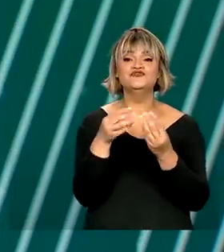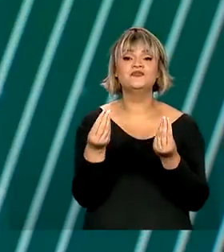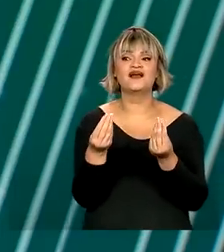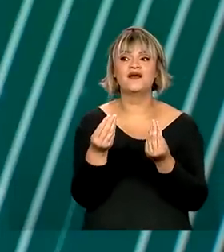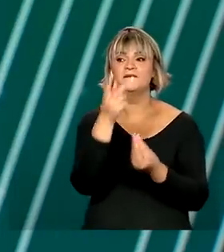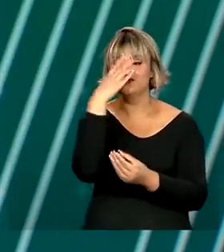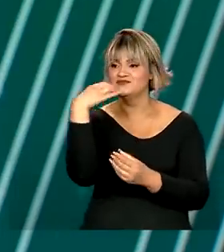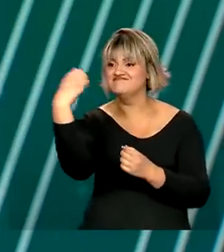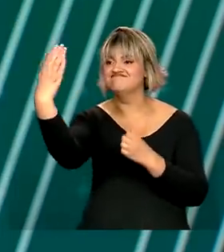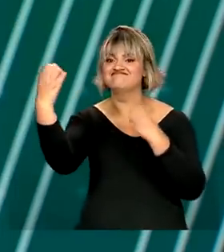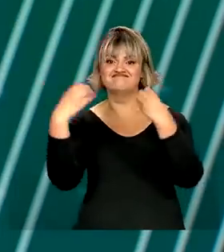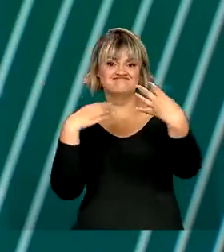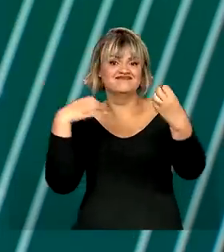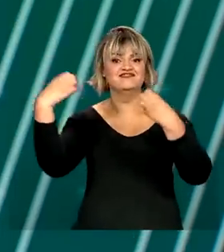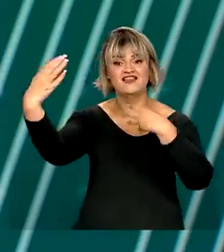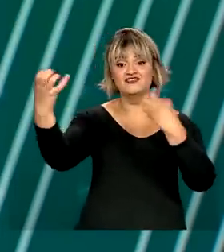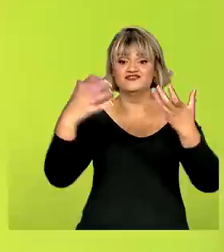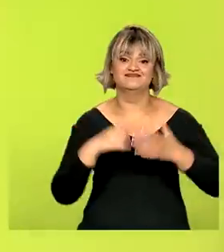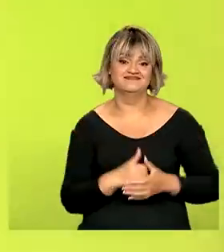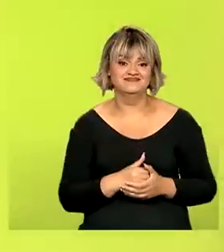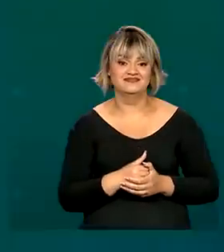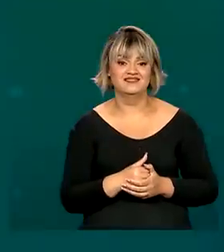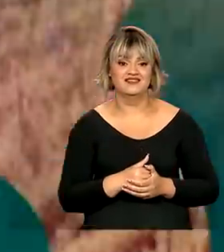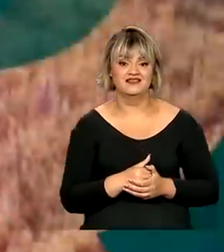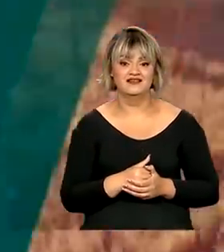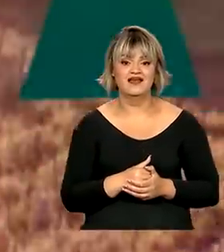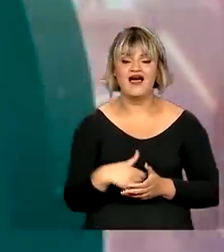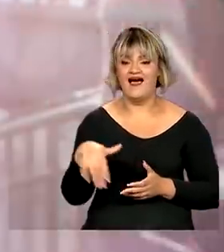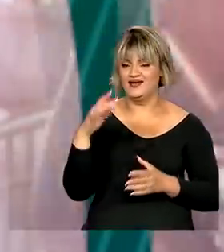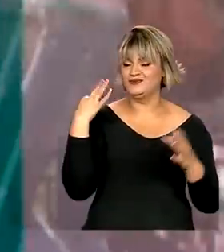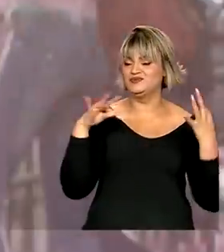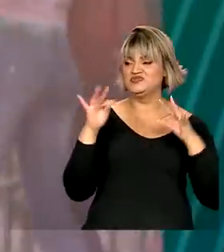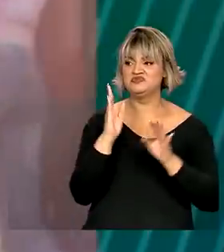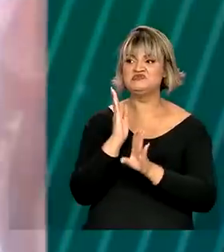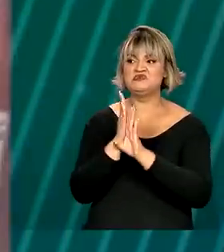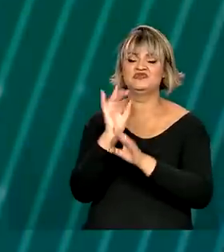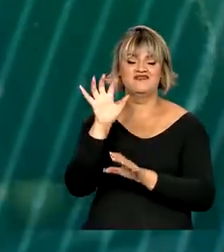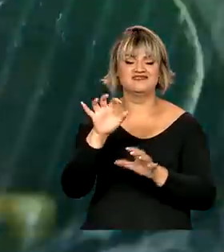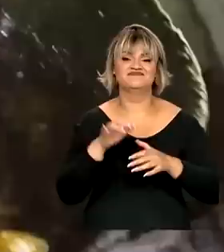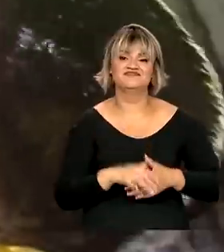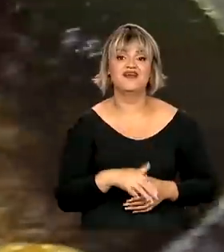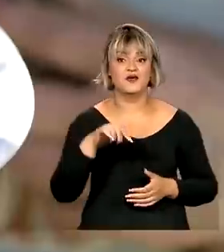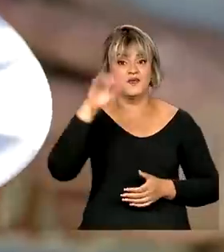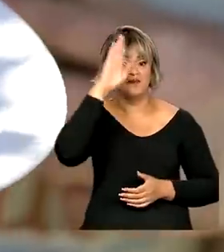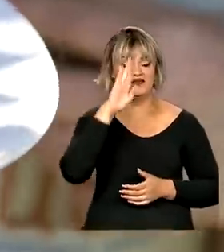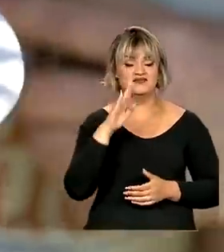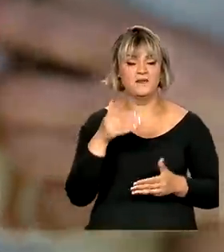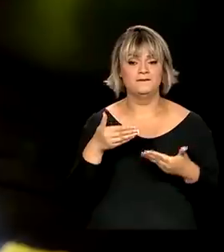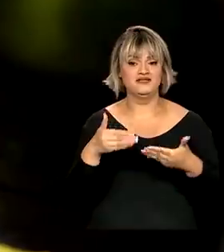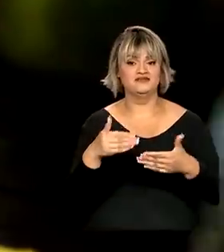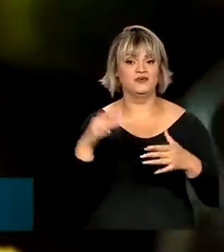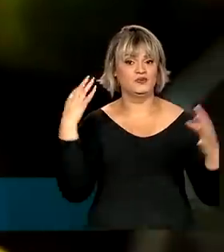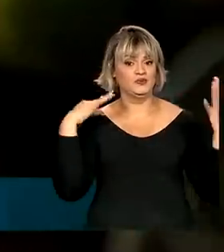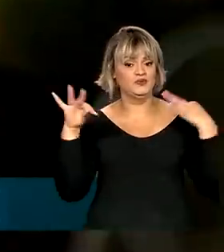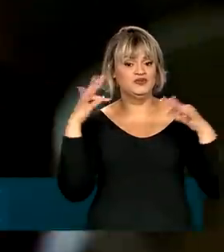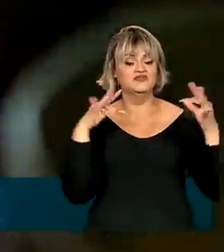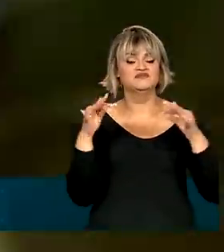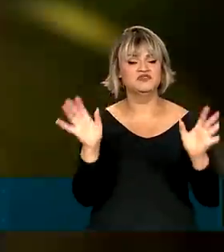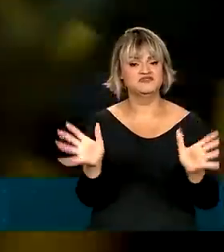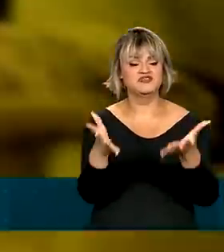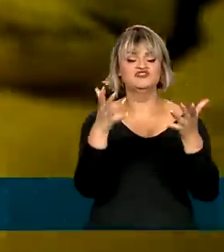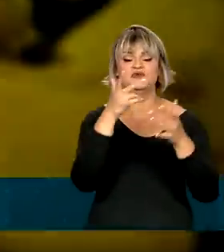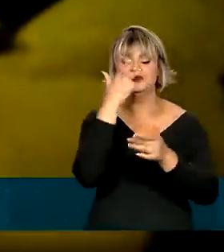realização de viagens, segundo a Organização Mundial do Turismo. Aqui no Brasil, o Ministério do Turismo apoia